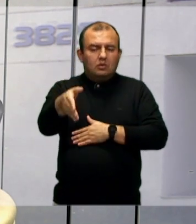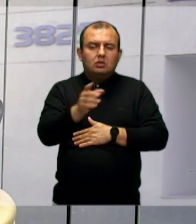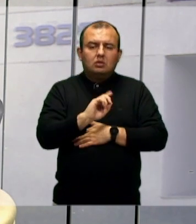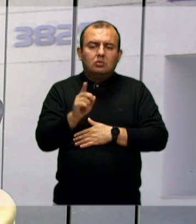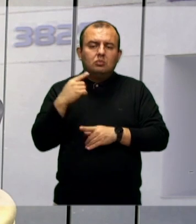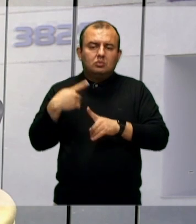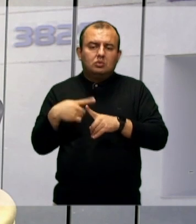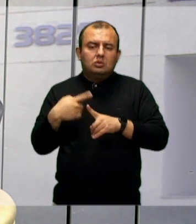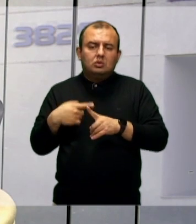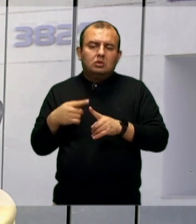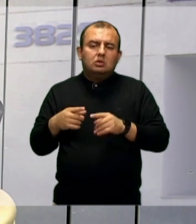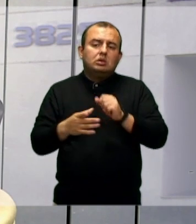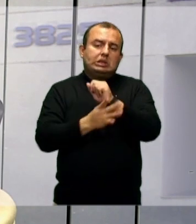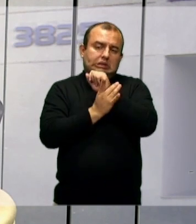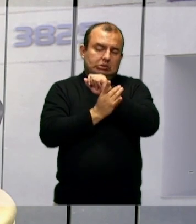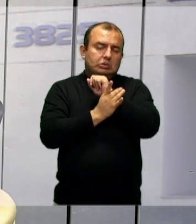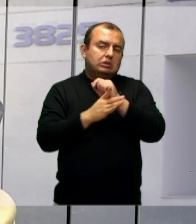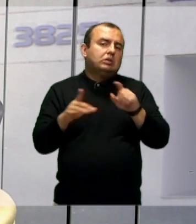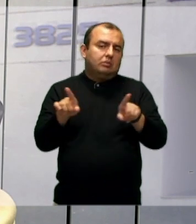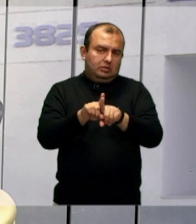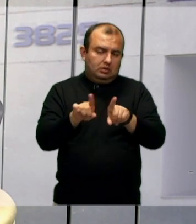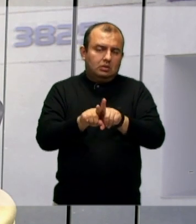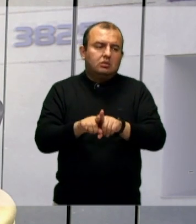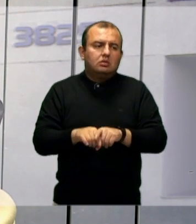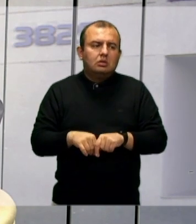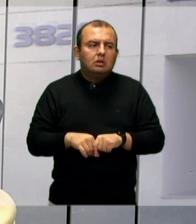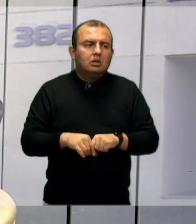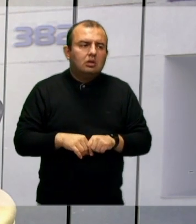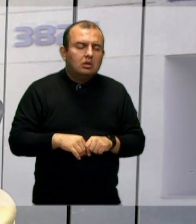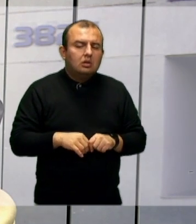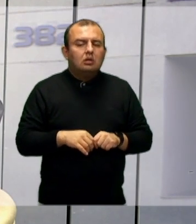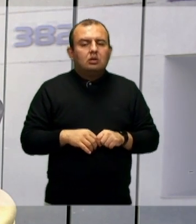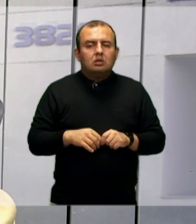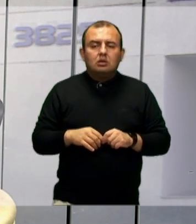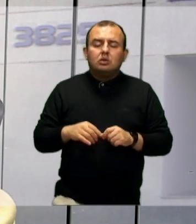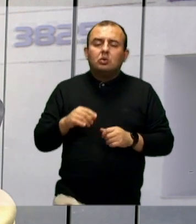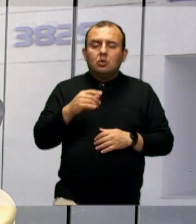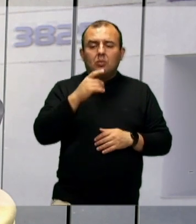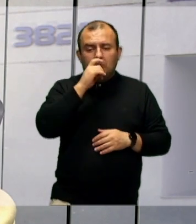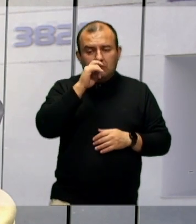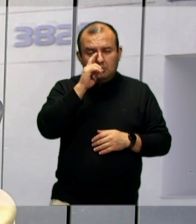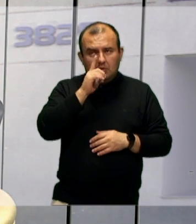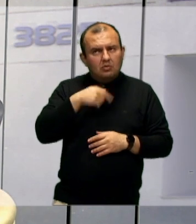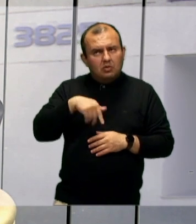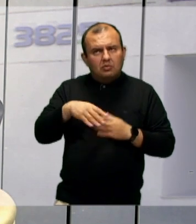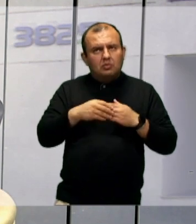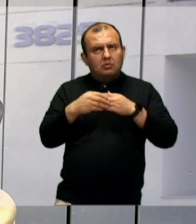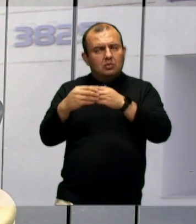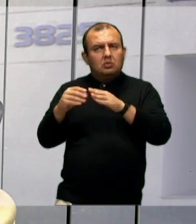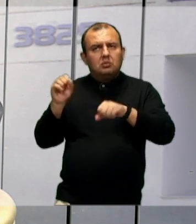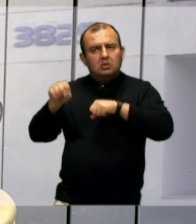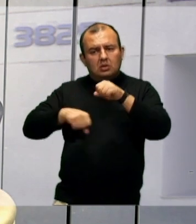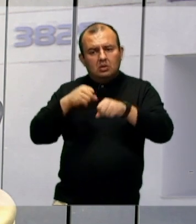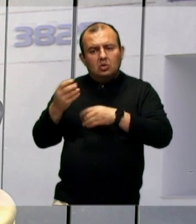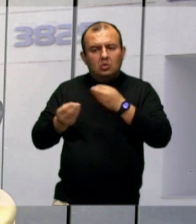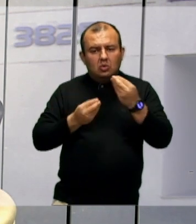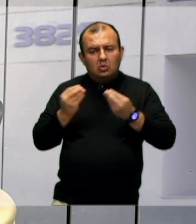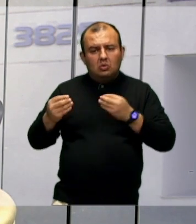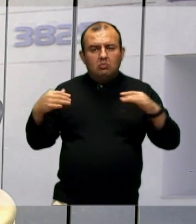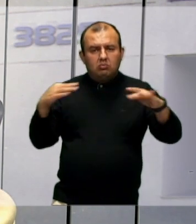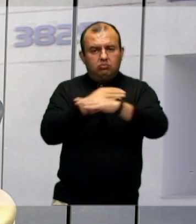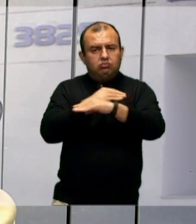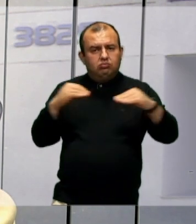porque também vem da segurança, né, segurança dele de, porque os pais pensam, não, não vou levar meu filho de bicicleta, olha como que é o